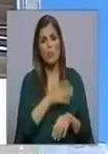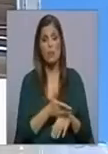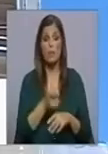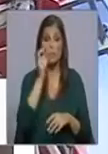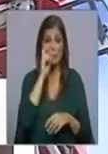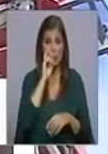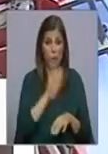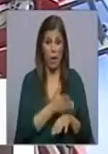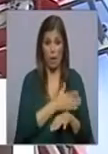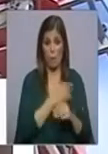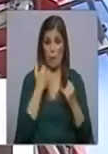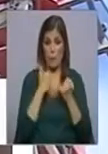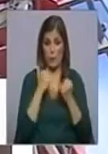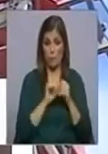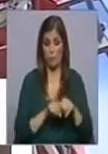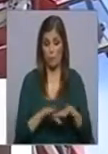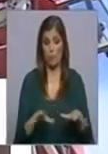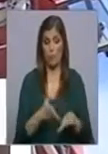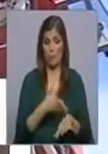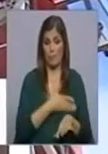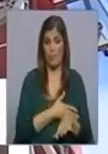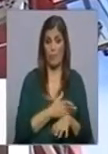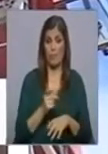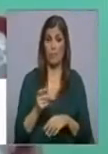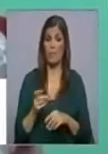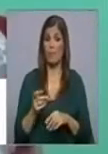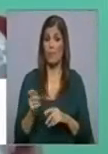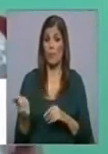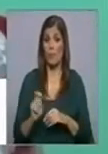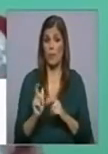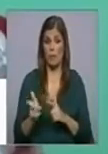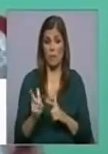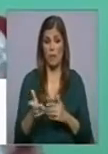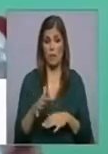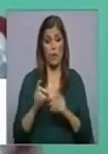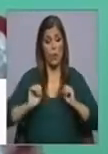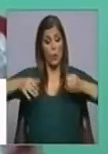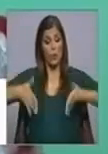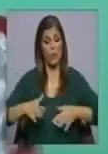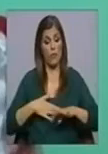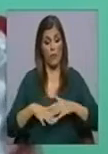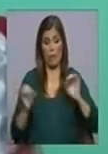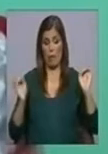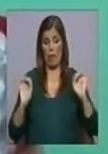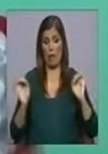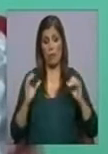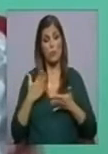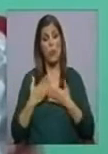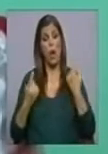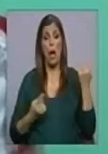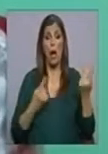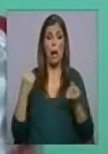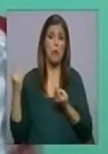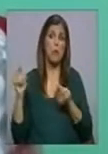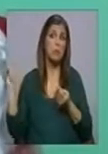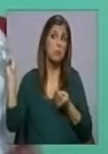prevenir o risco de contágio no início do mês de março. Nada foi feito no início, à exceção de um ou outro local de trabalho